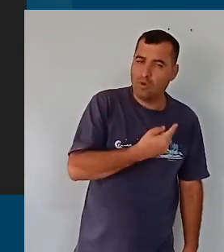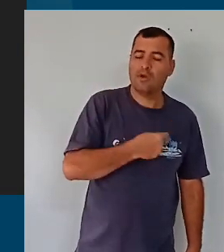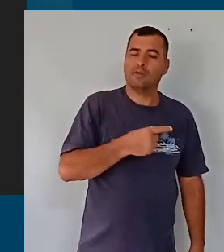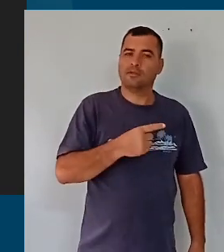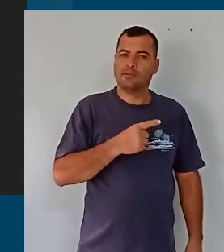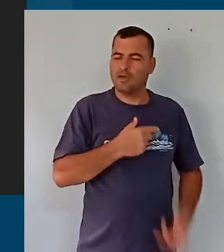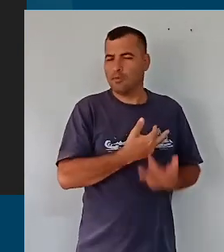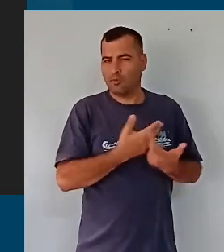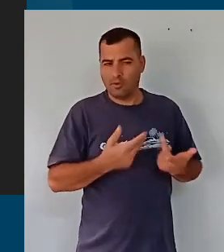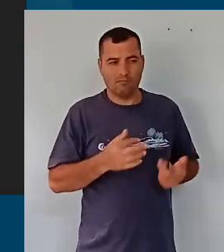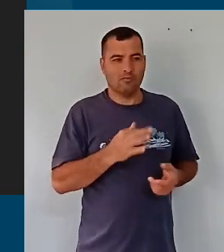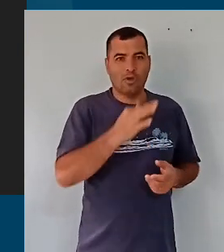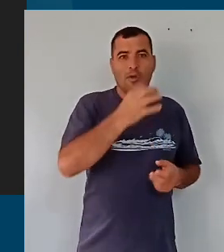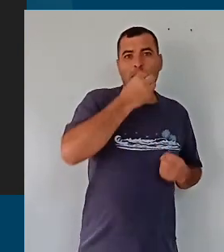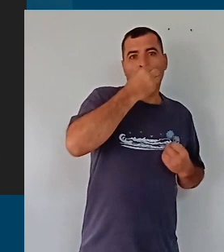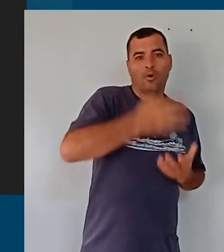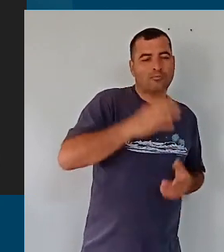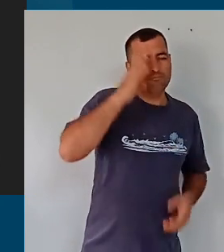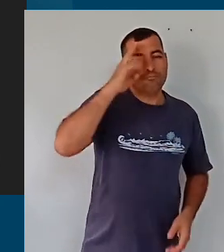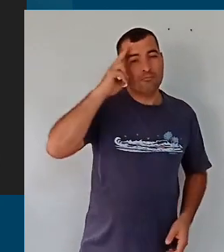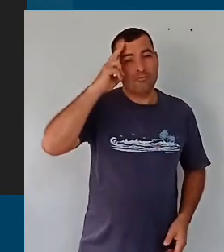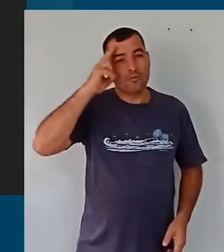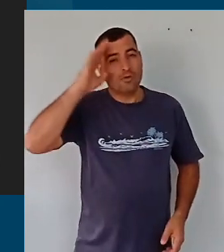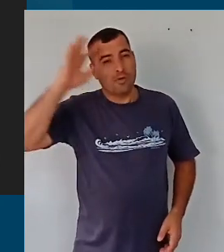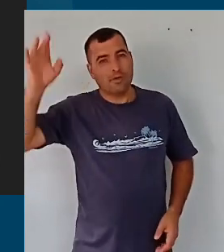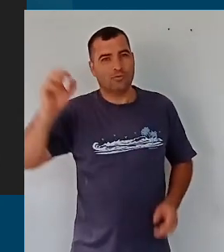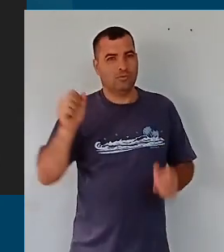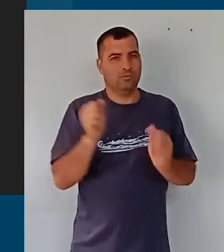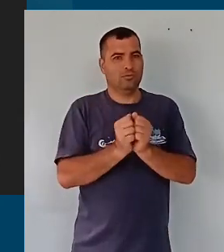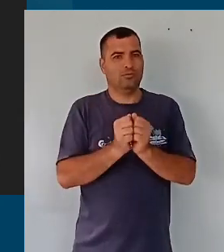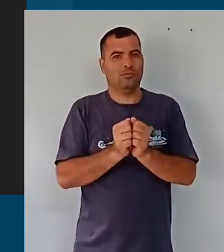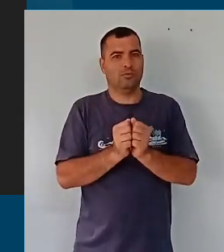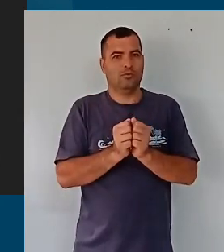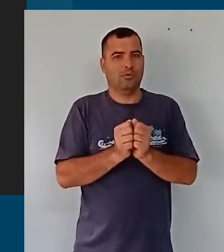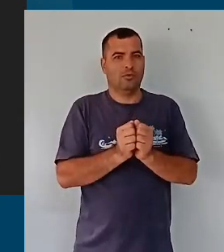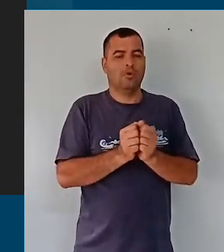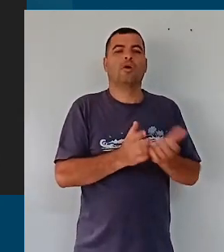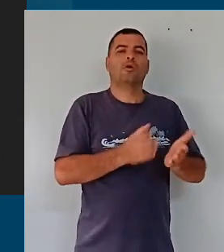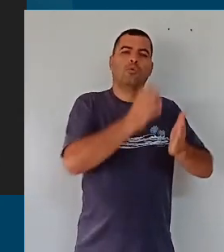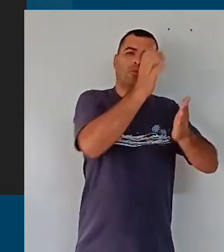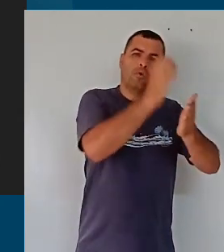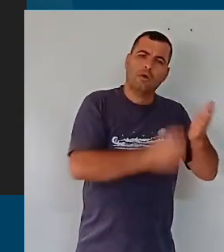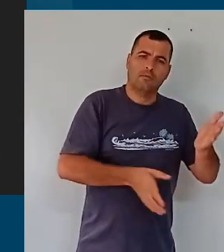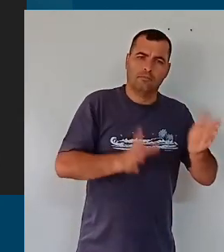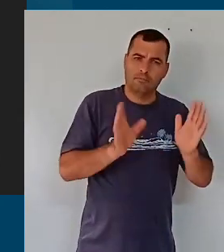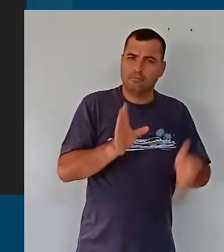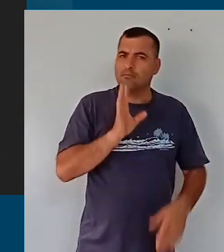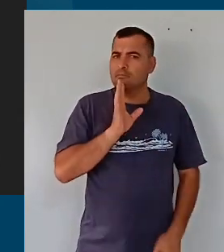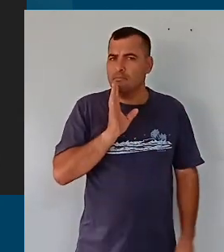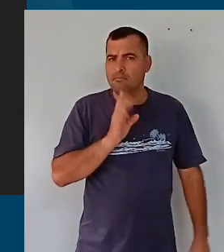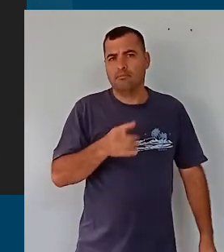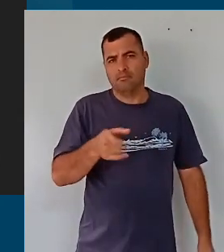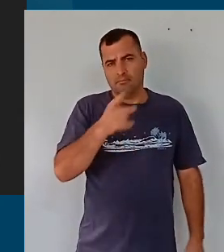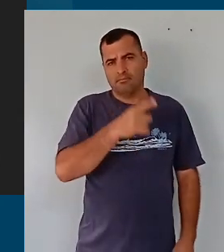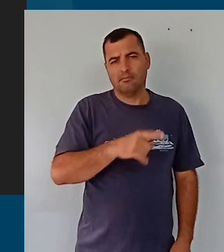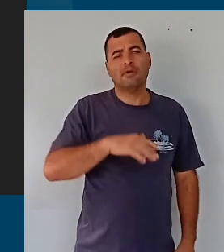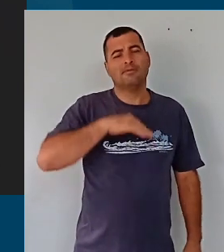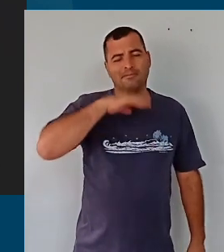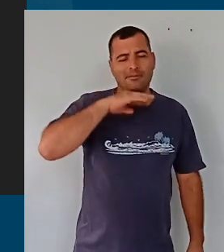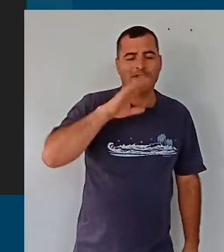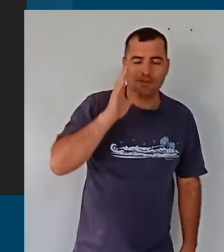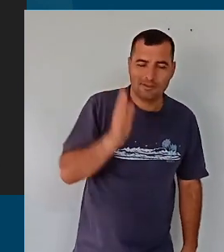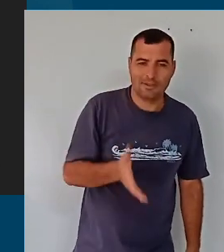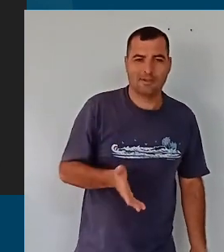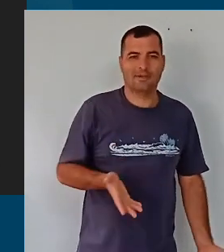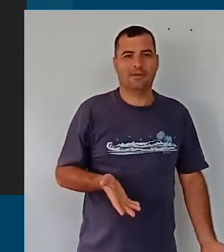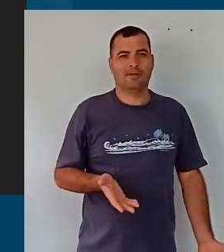muita coisa boa ainda para fazer, para sonhar junto. O currículo, vocês já cansaram de me ouvir falar desde